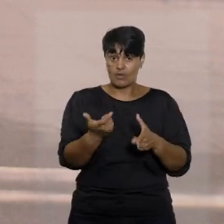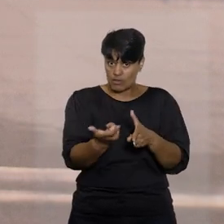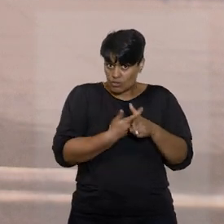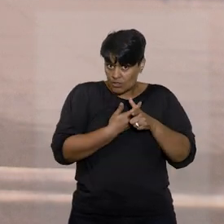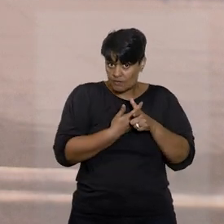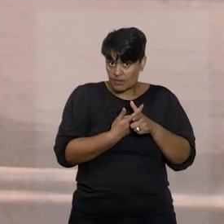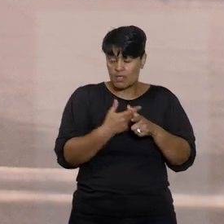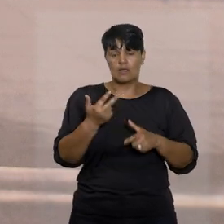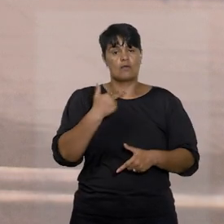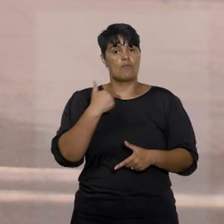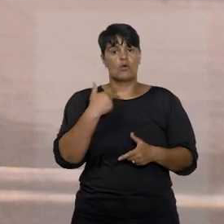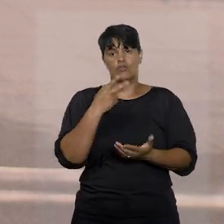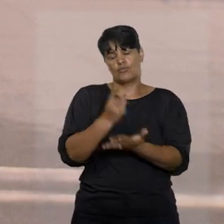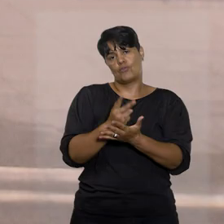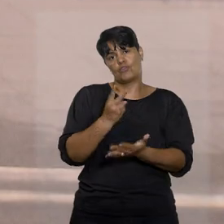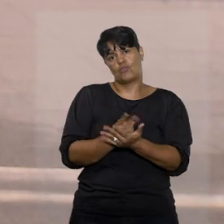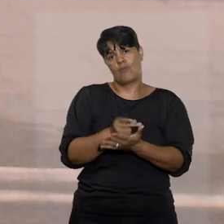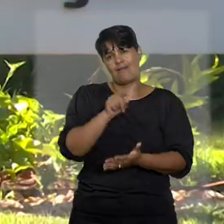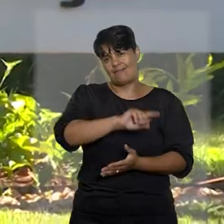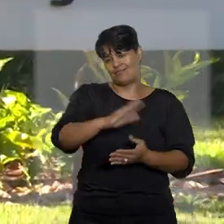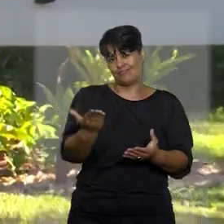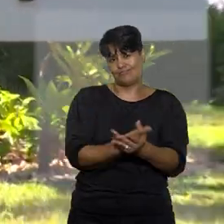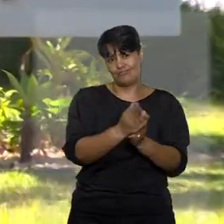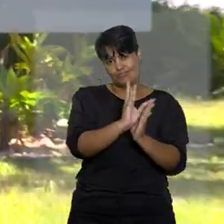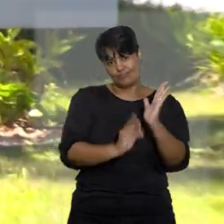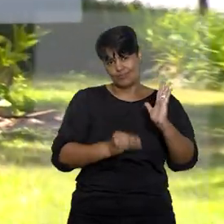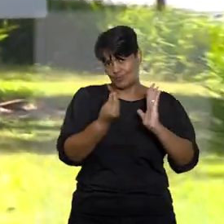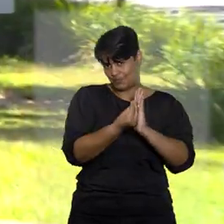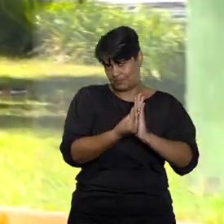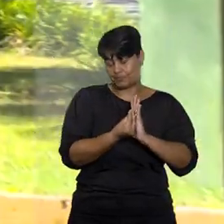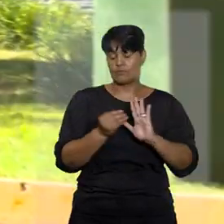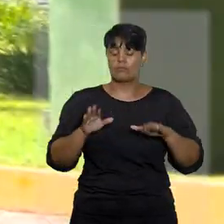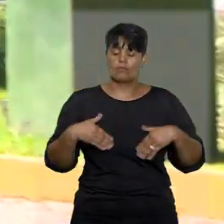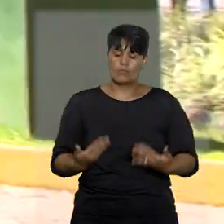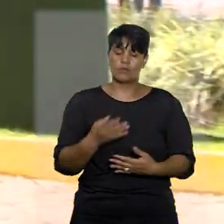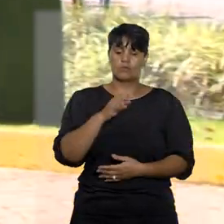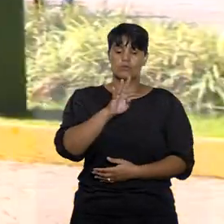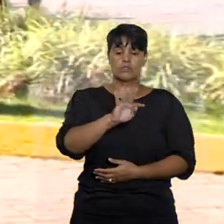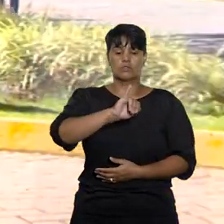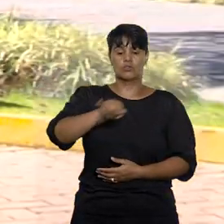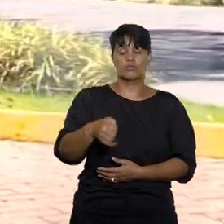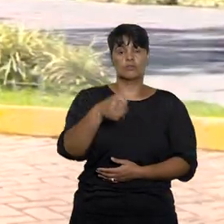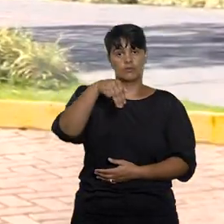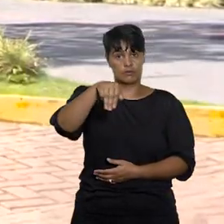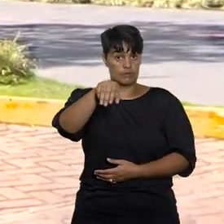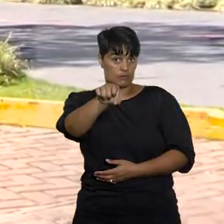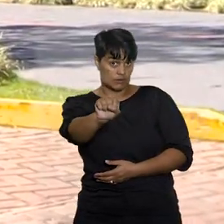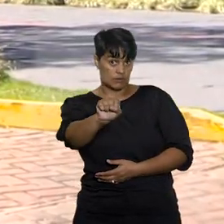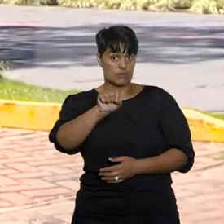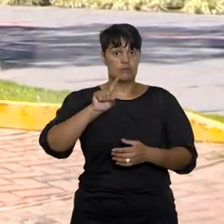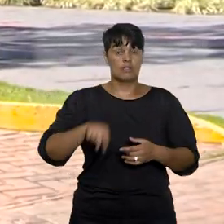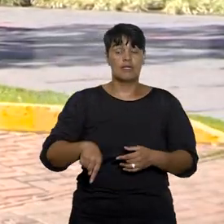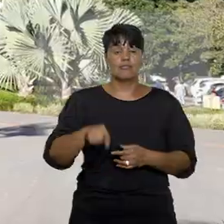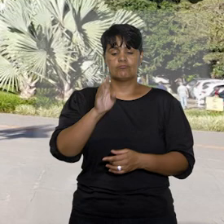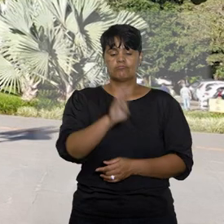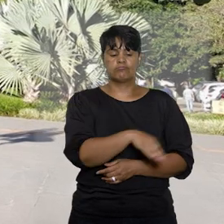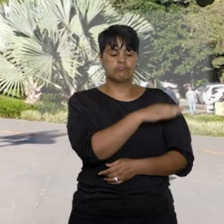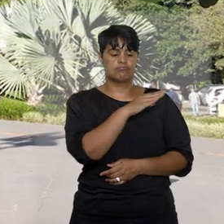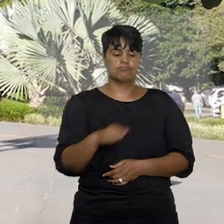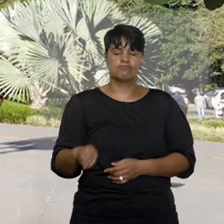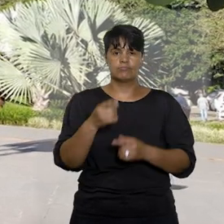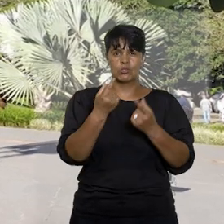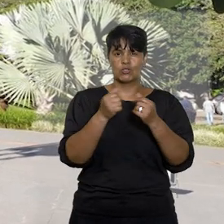ação de cobrança não poderia prosseguir. Mantendo sentença, o Tribunal de Justiça de Mato Grosso do Sul afastou a